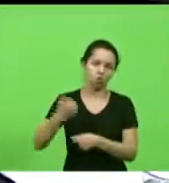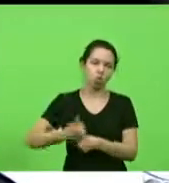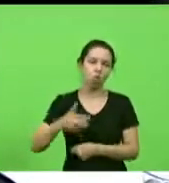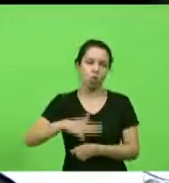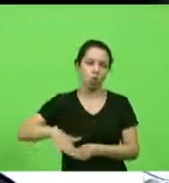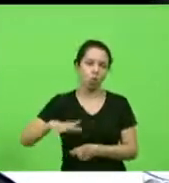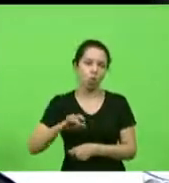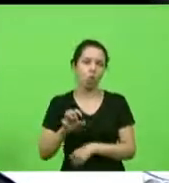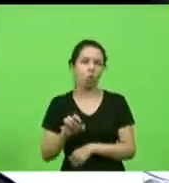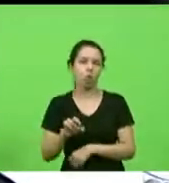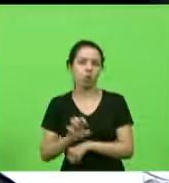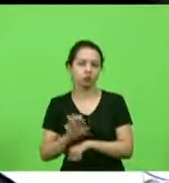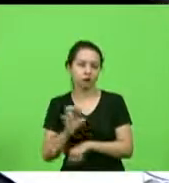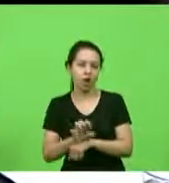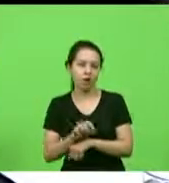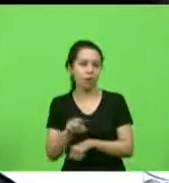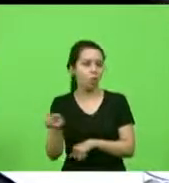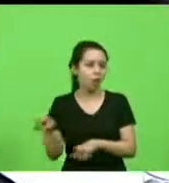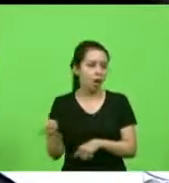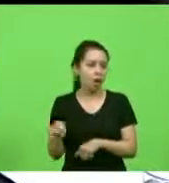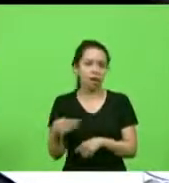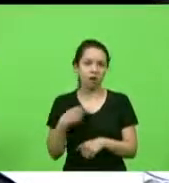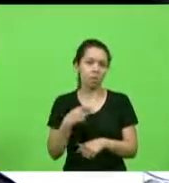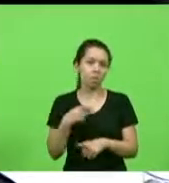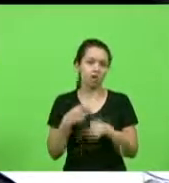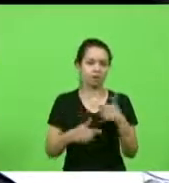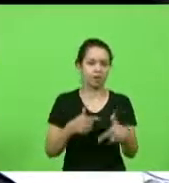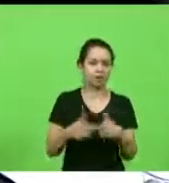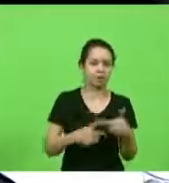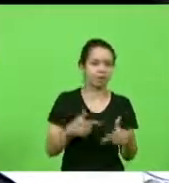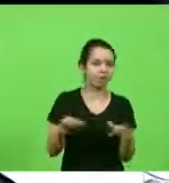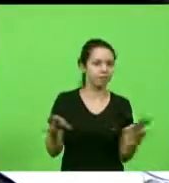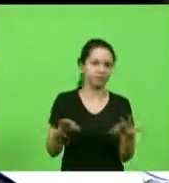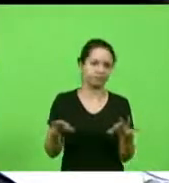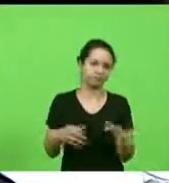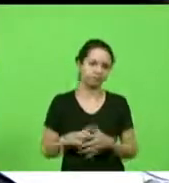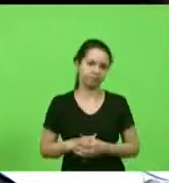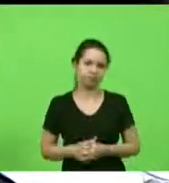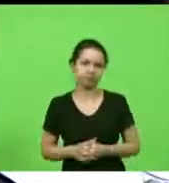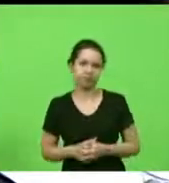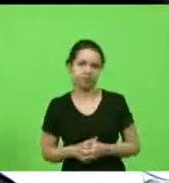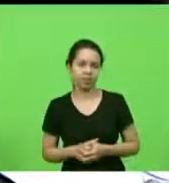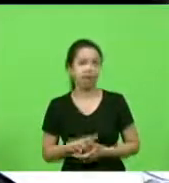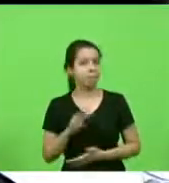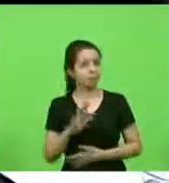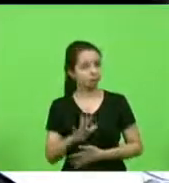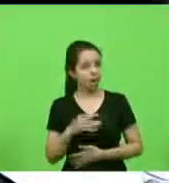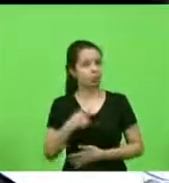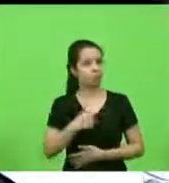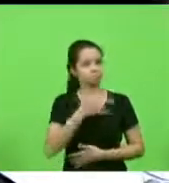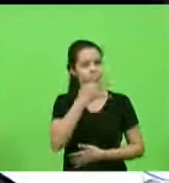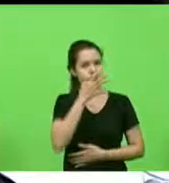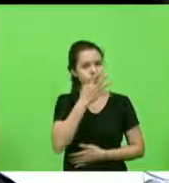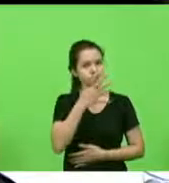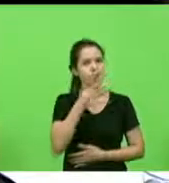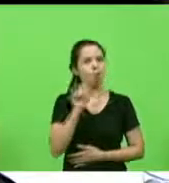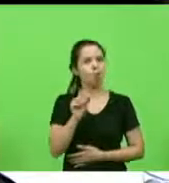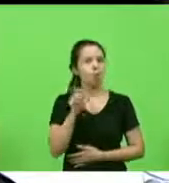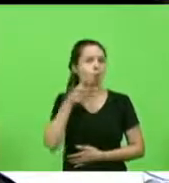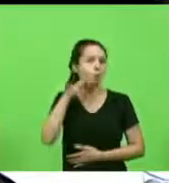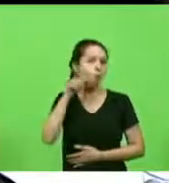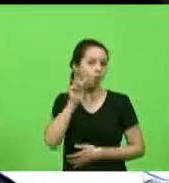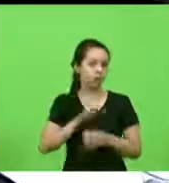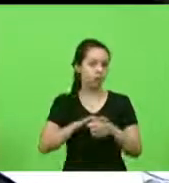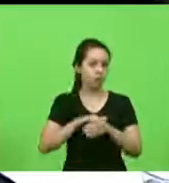estão sem a possibilidade de poder exercer a sua profissão sem poder trabalhar mas o me chama atenção é que na noite de ontem foi revogado um